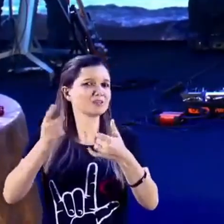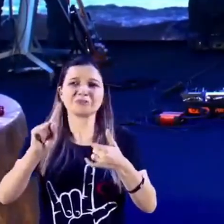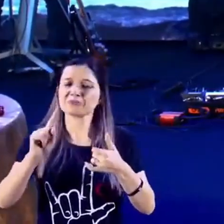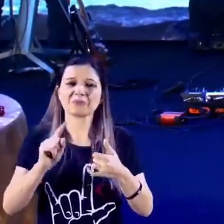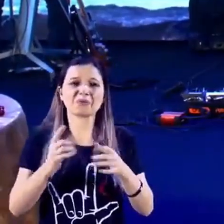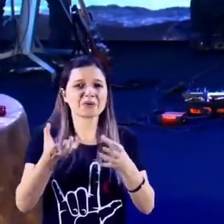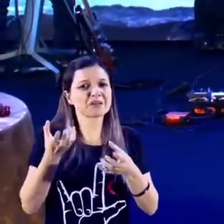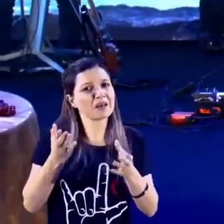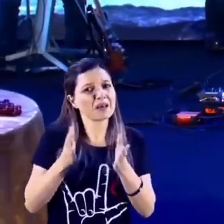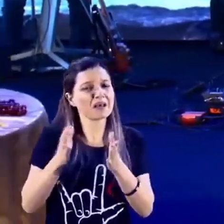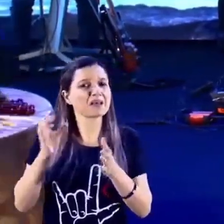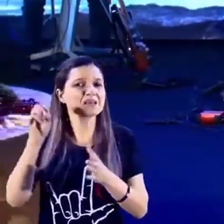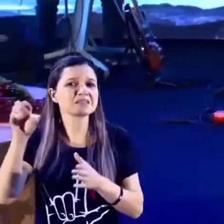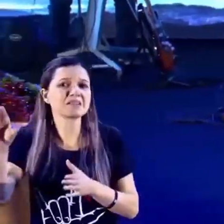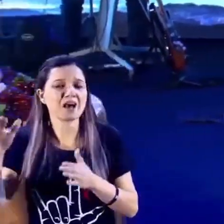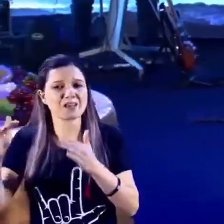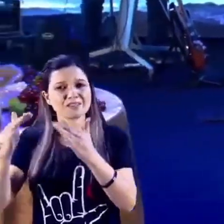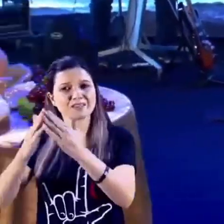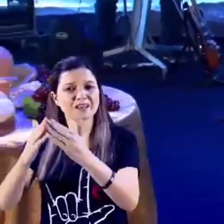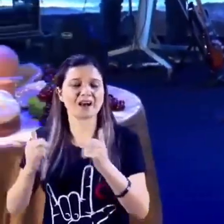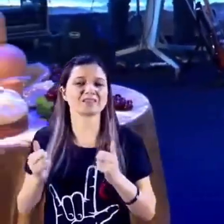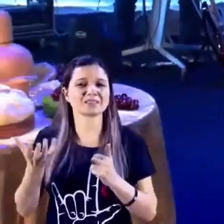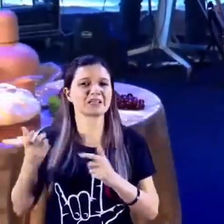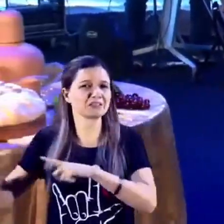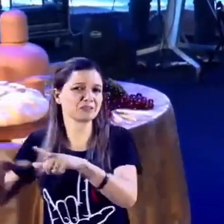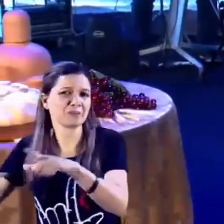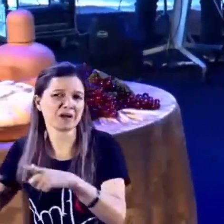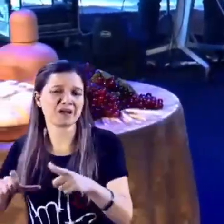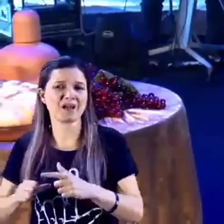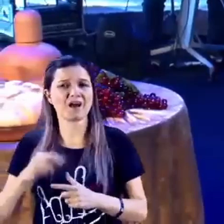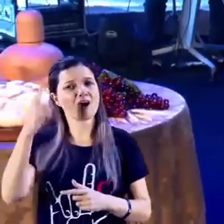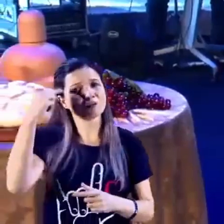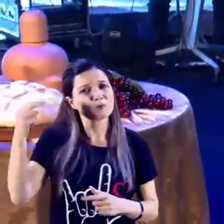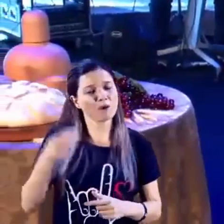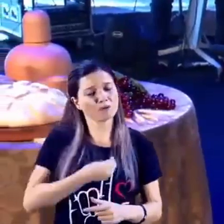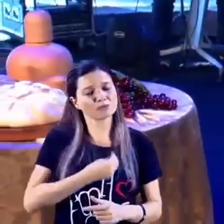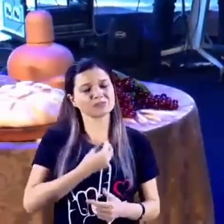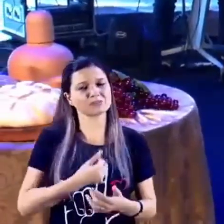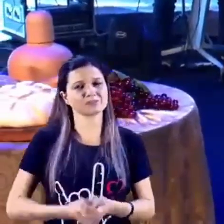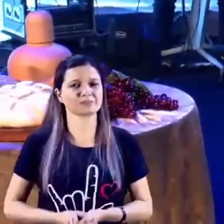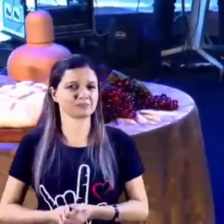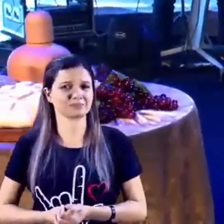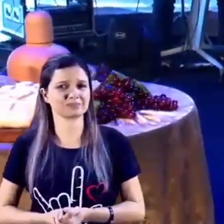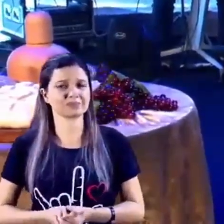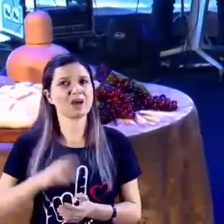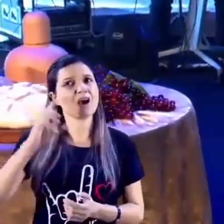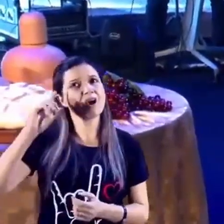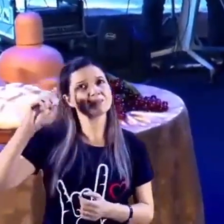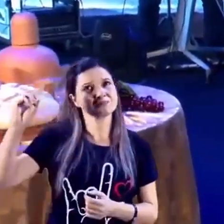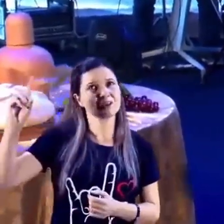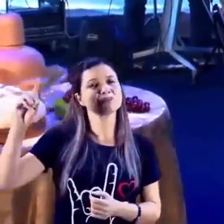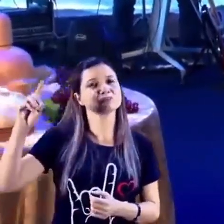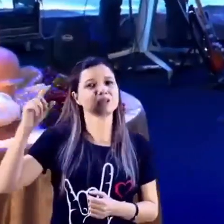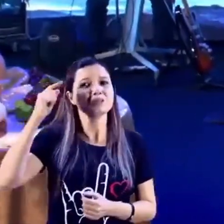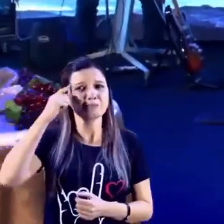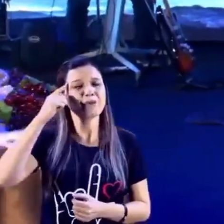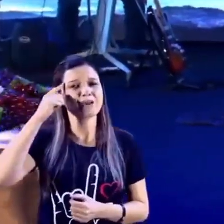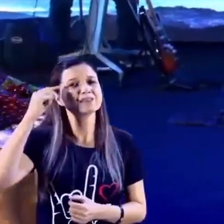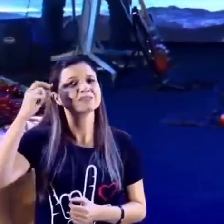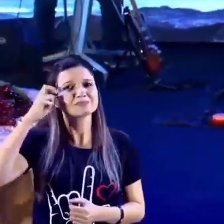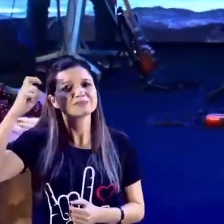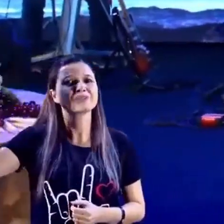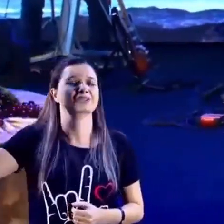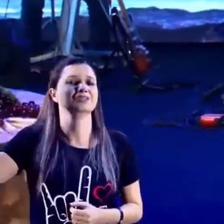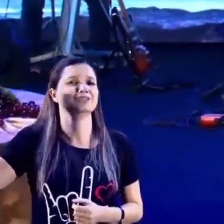aonde que eu vou me basear? As promessas desse Deus que é, que usa de pébole, que usa de exagero para comigo, para que eu tenha a